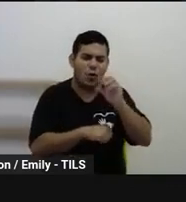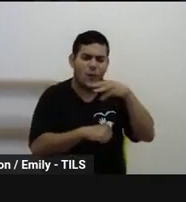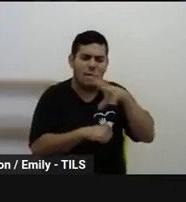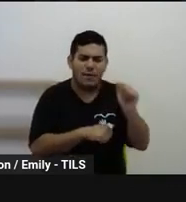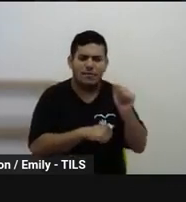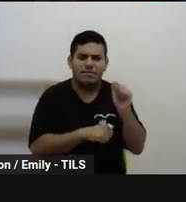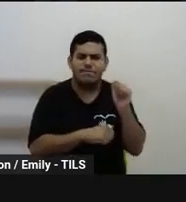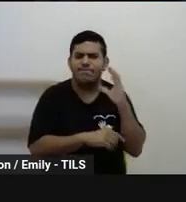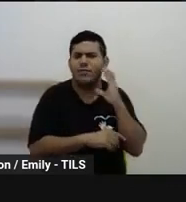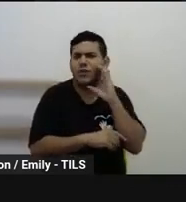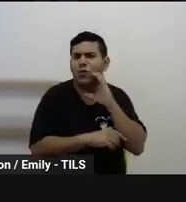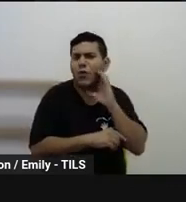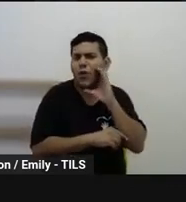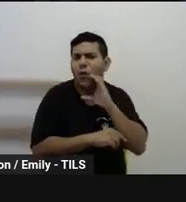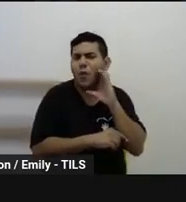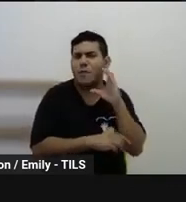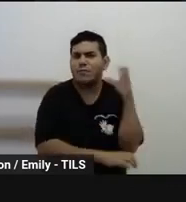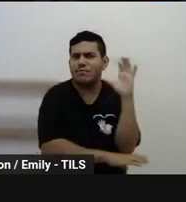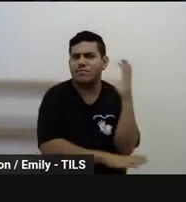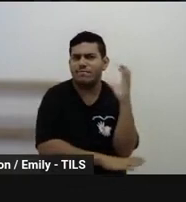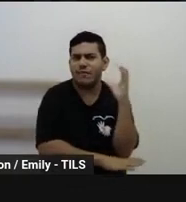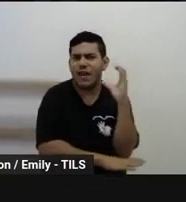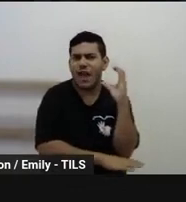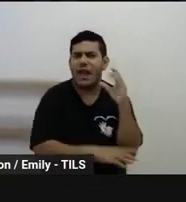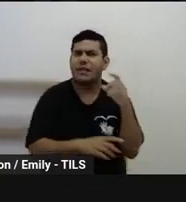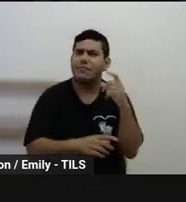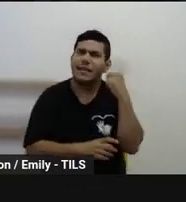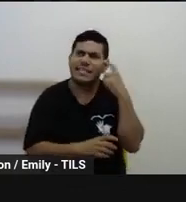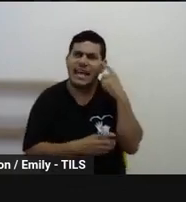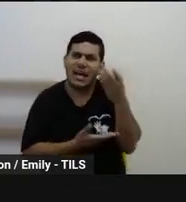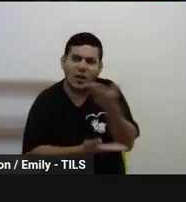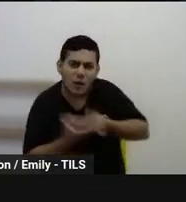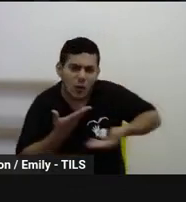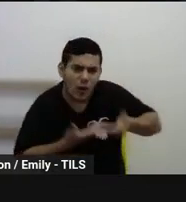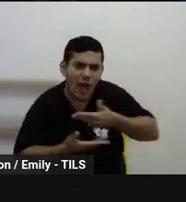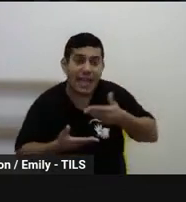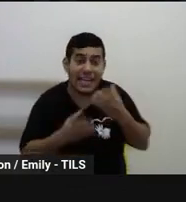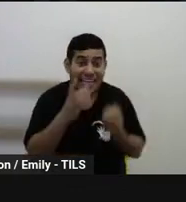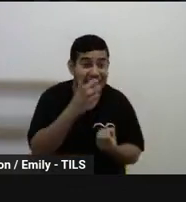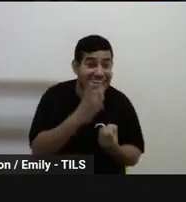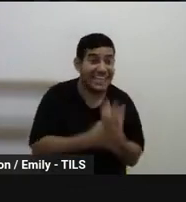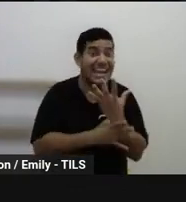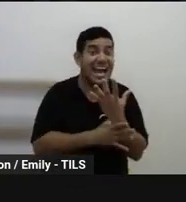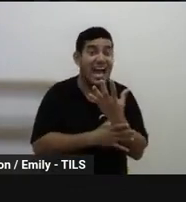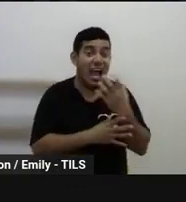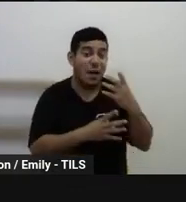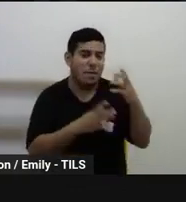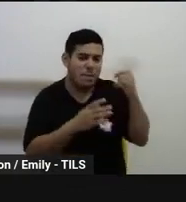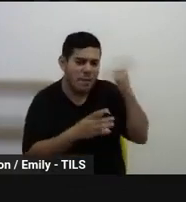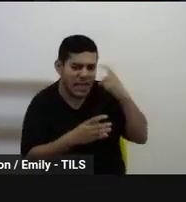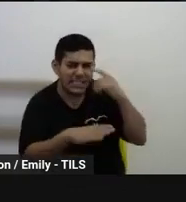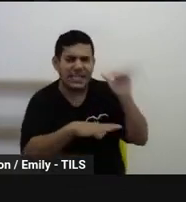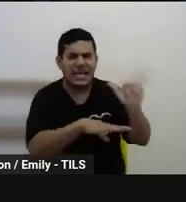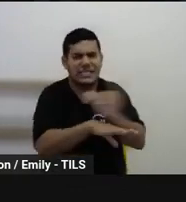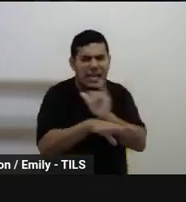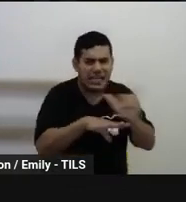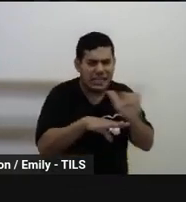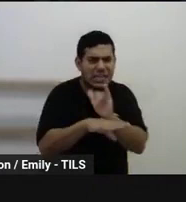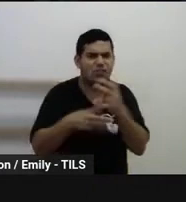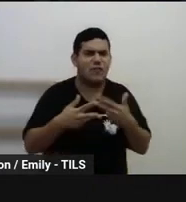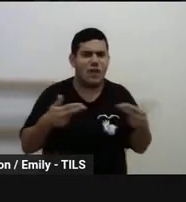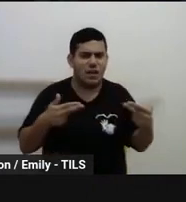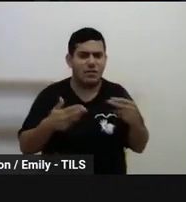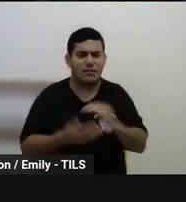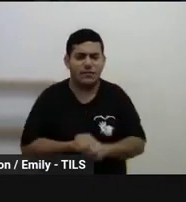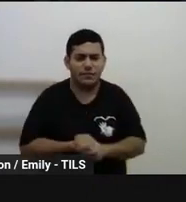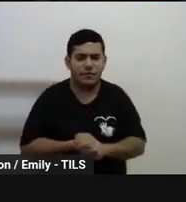a criatividade pode ser a motivadora aí, né? Pensar em caminhos, estratégias para